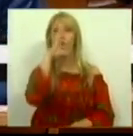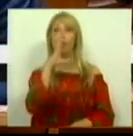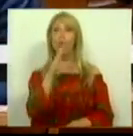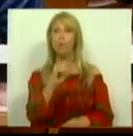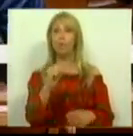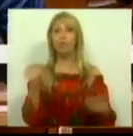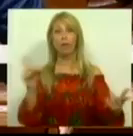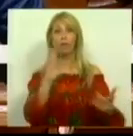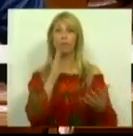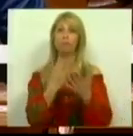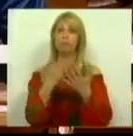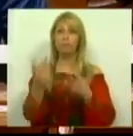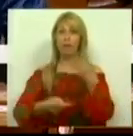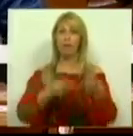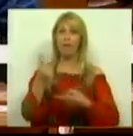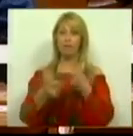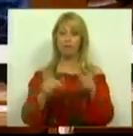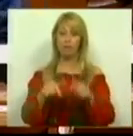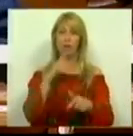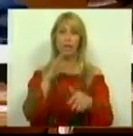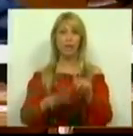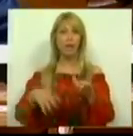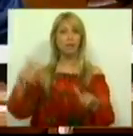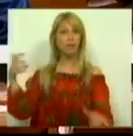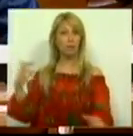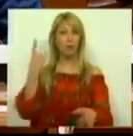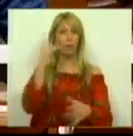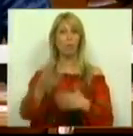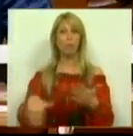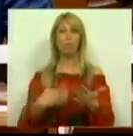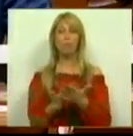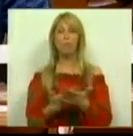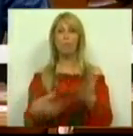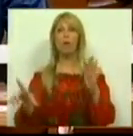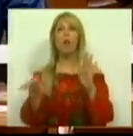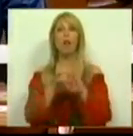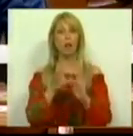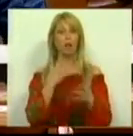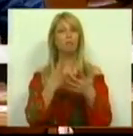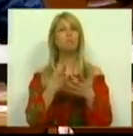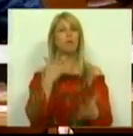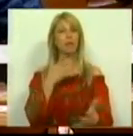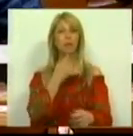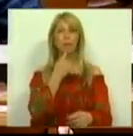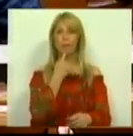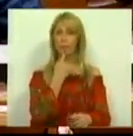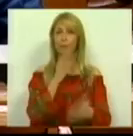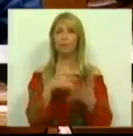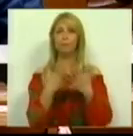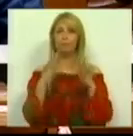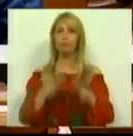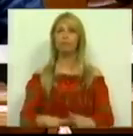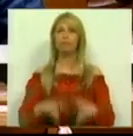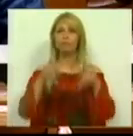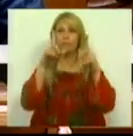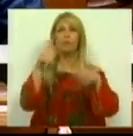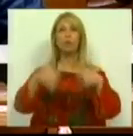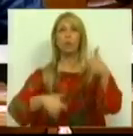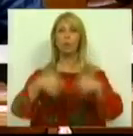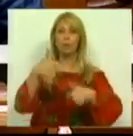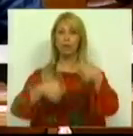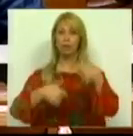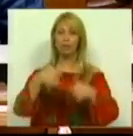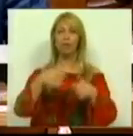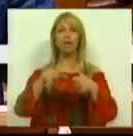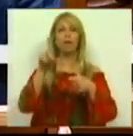submete à apreciação desta Assembleia de uma proposta de lei da maior relevância para o crescimento, a competitividade